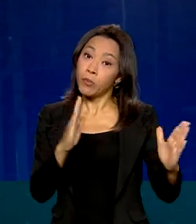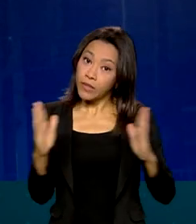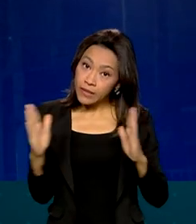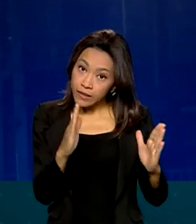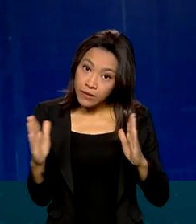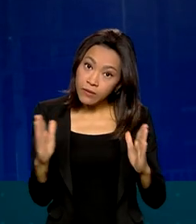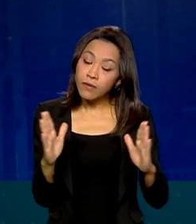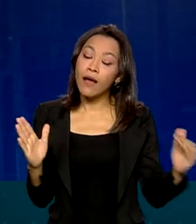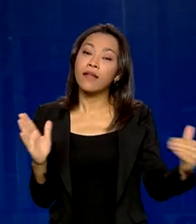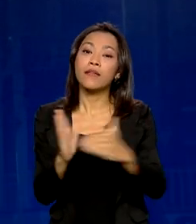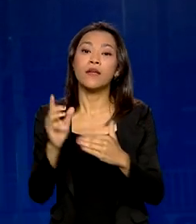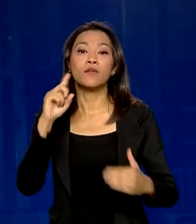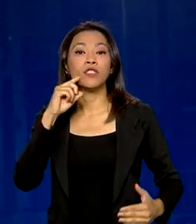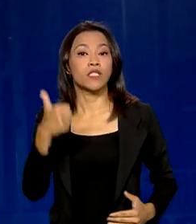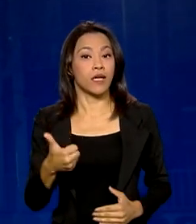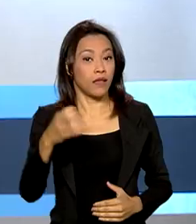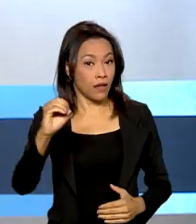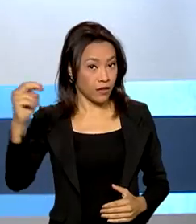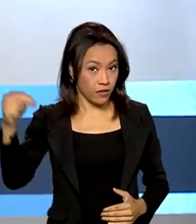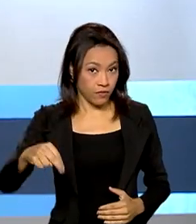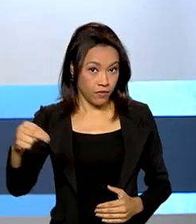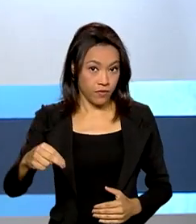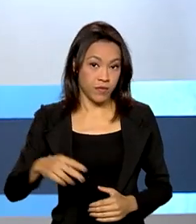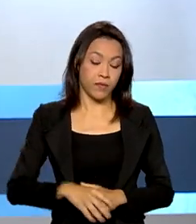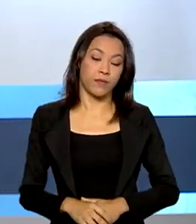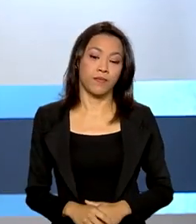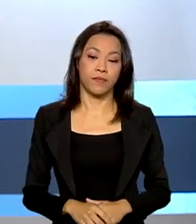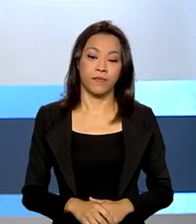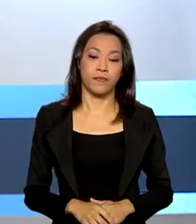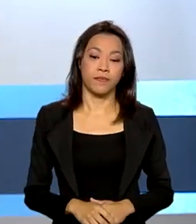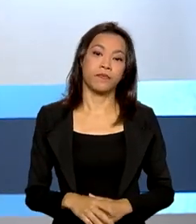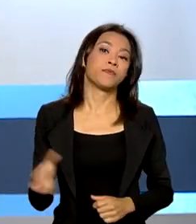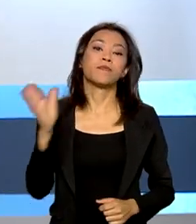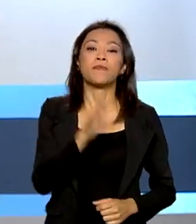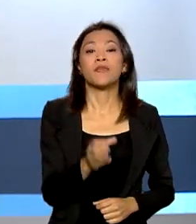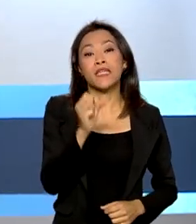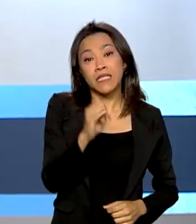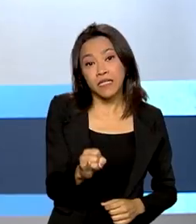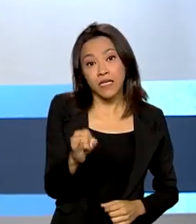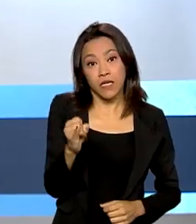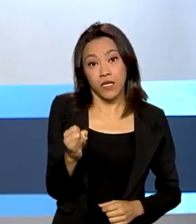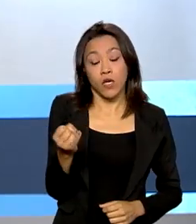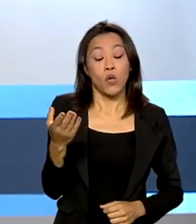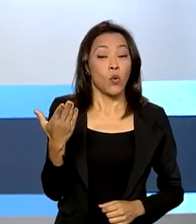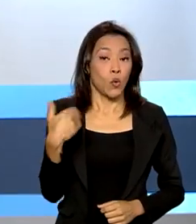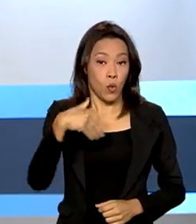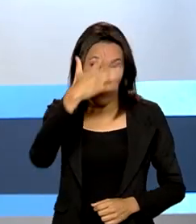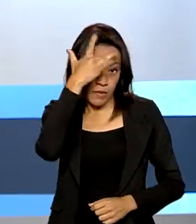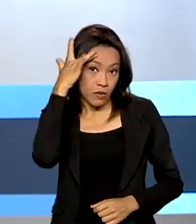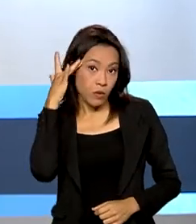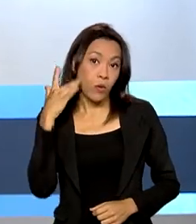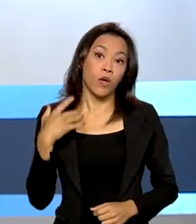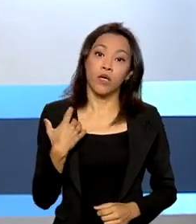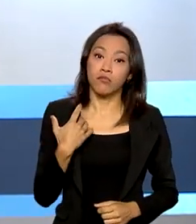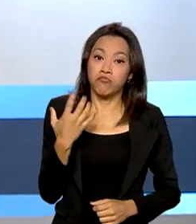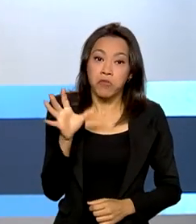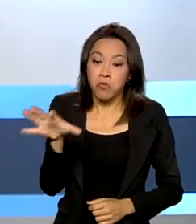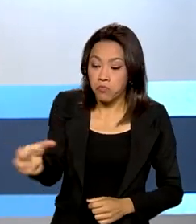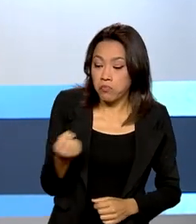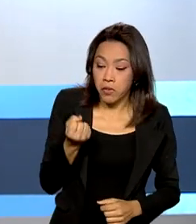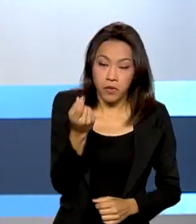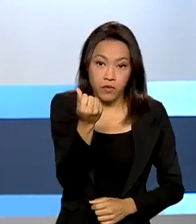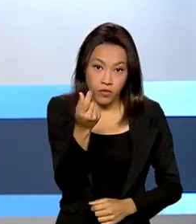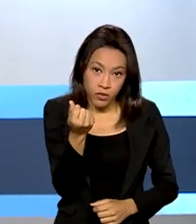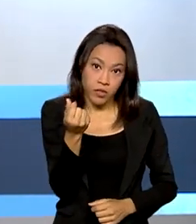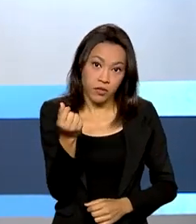isso é até o dia 10 de novembro. Se o trabalhador não movimentar o crédito feito pela Caixa na poupança